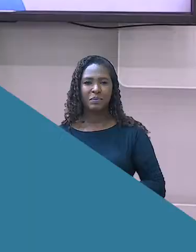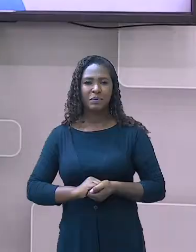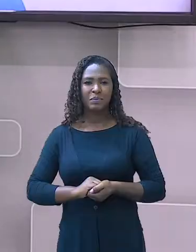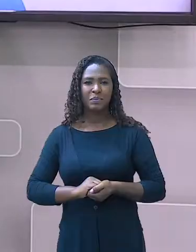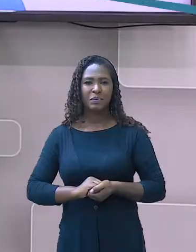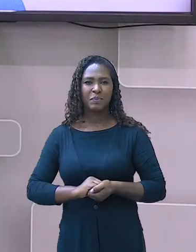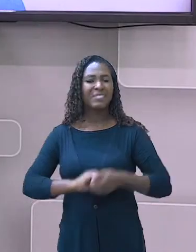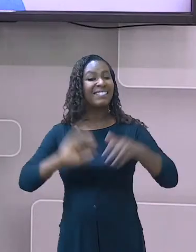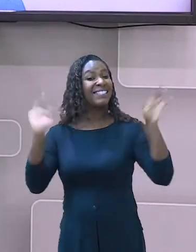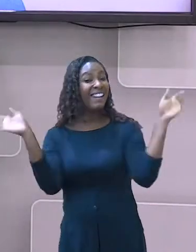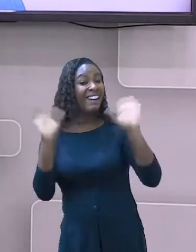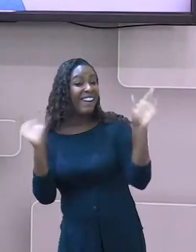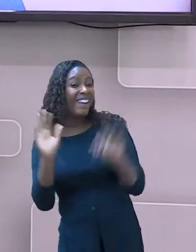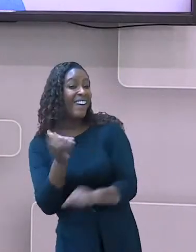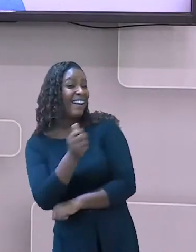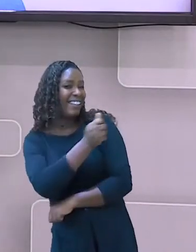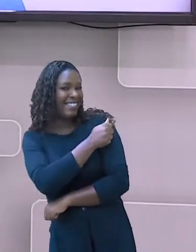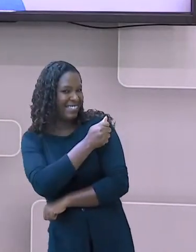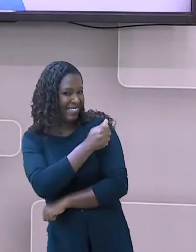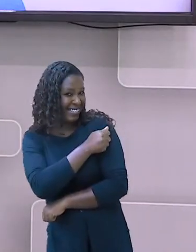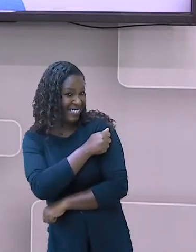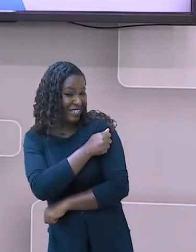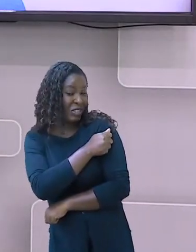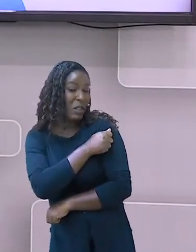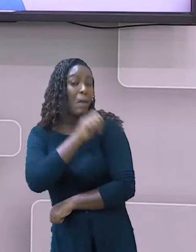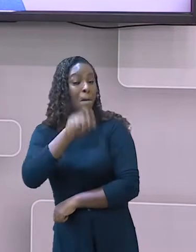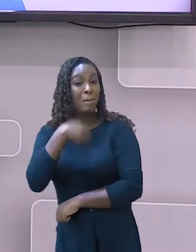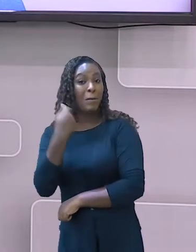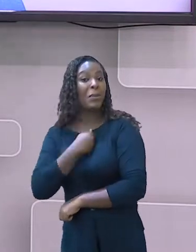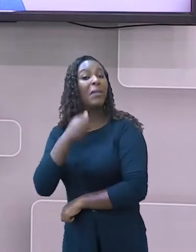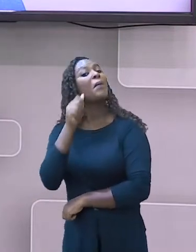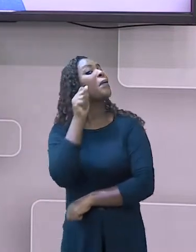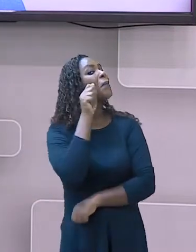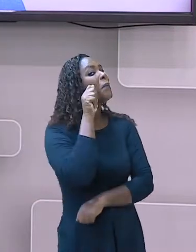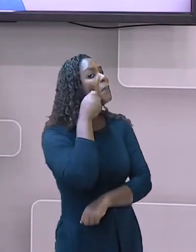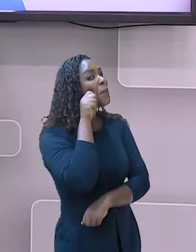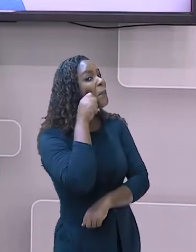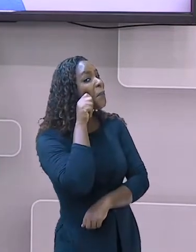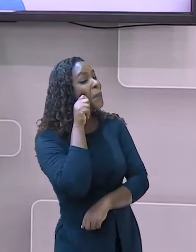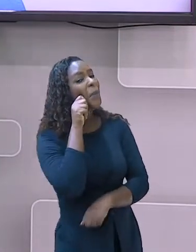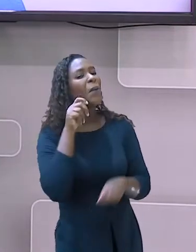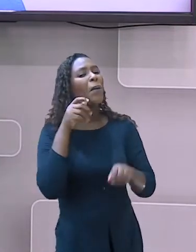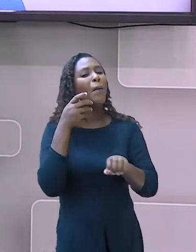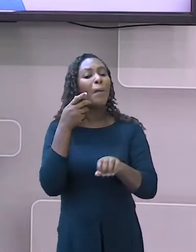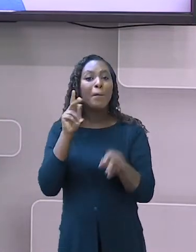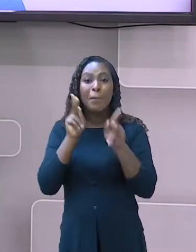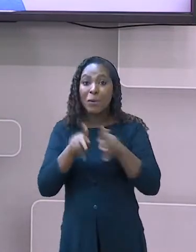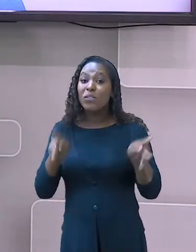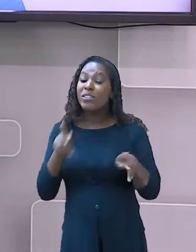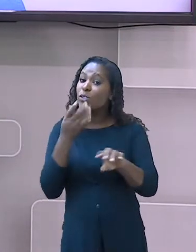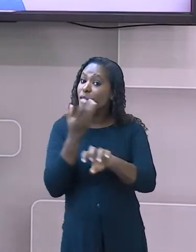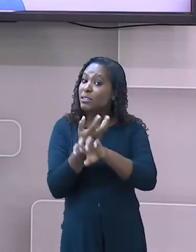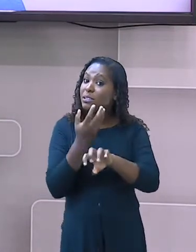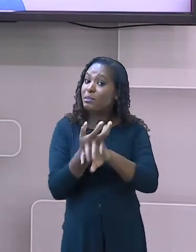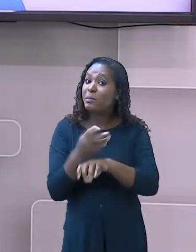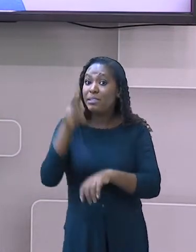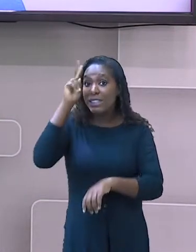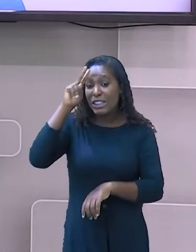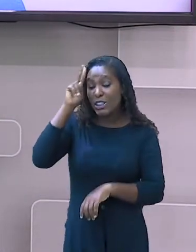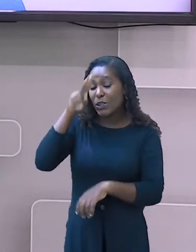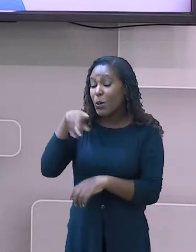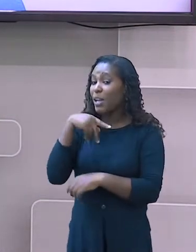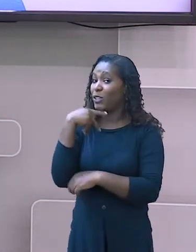Olá estudantes, sou Andresa Magalhães, sua professora de história. Hoje nós vamos aprender